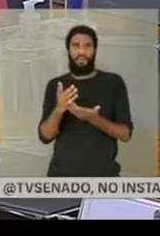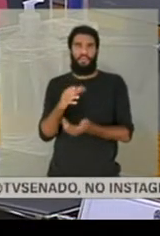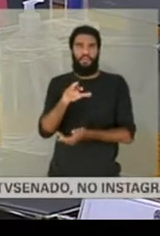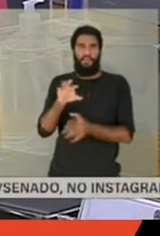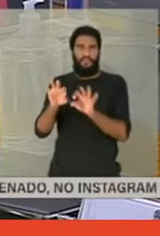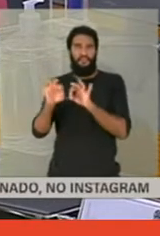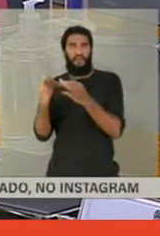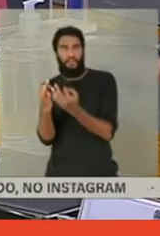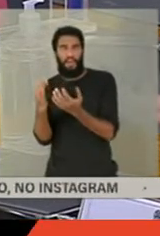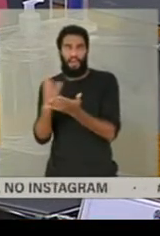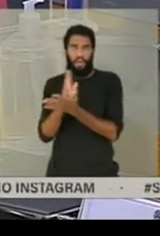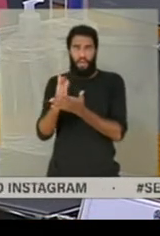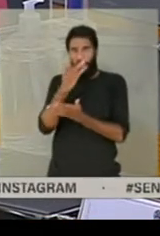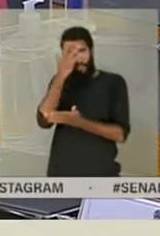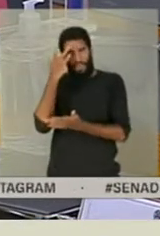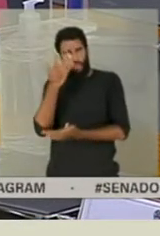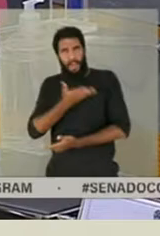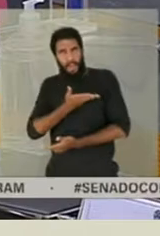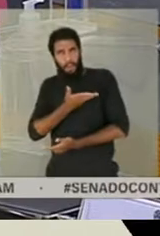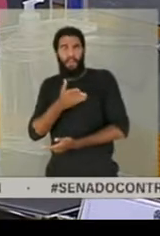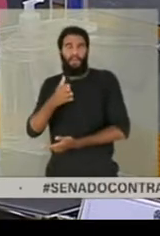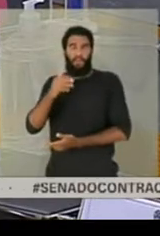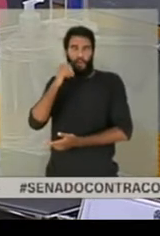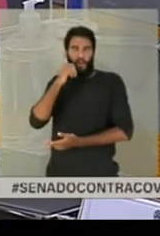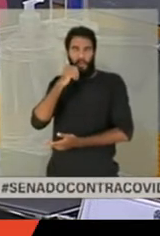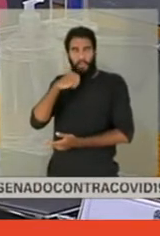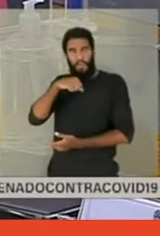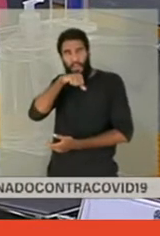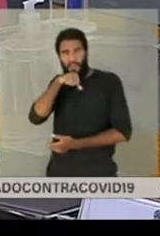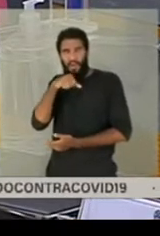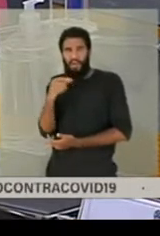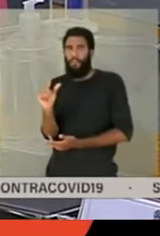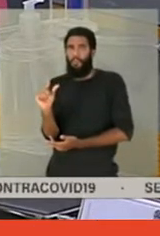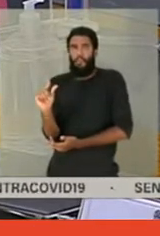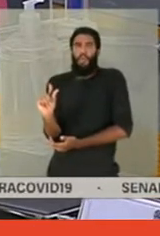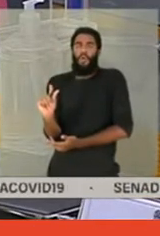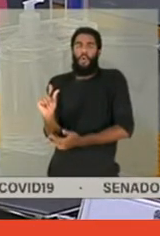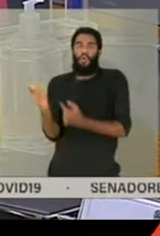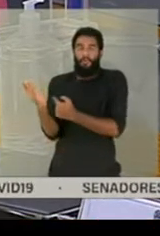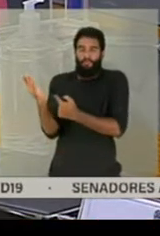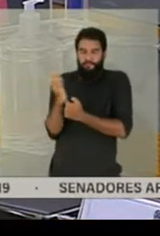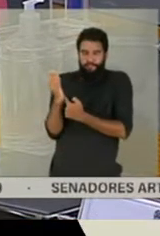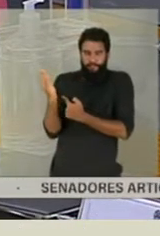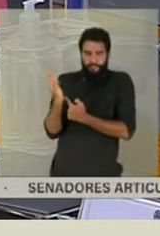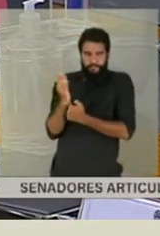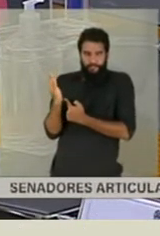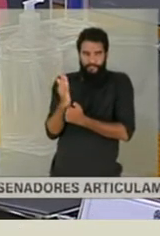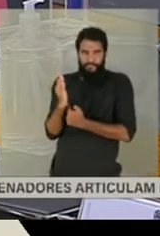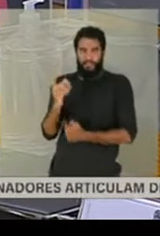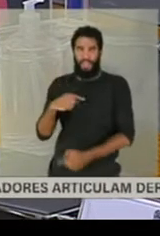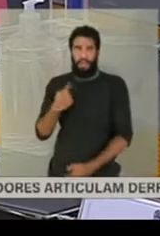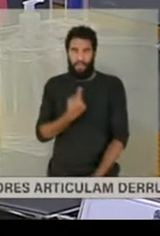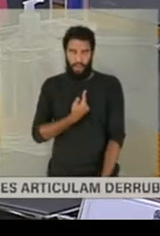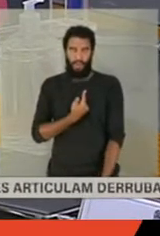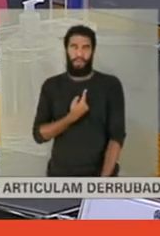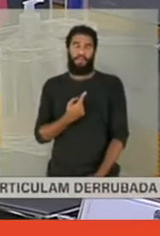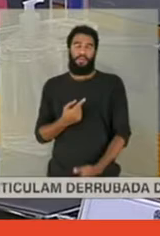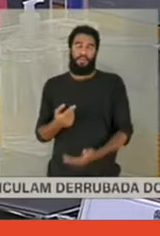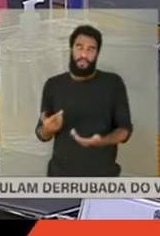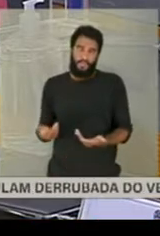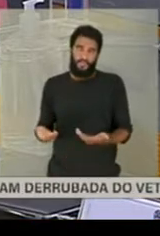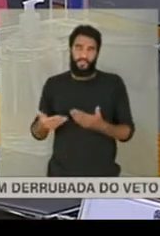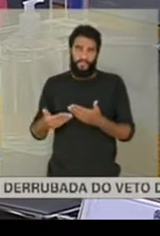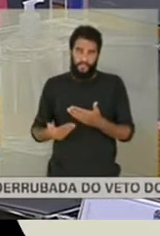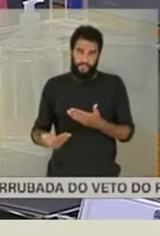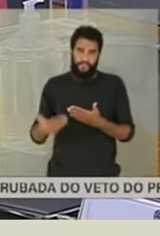e amigos da minha mãe, que com pouco que tinham, eles começaram a ajudar a gente. E